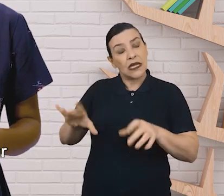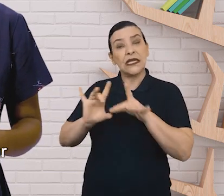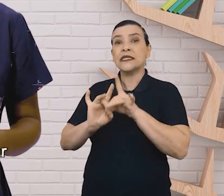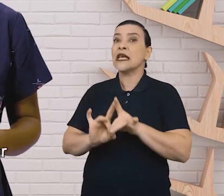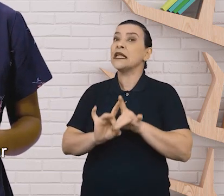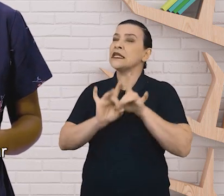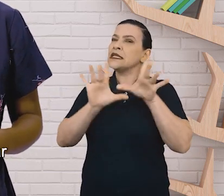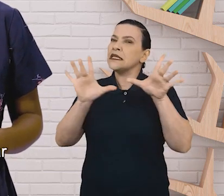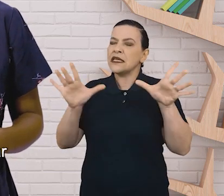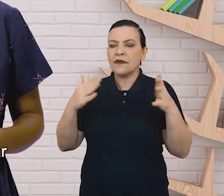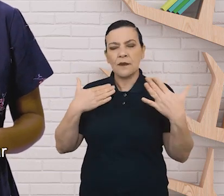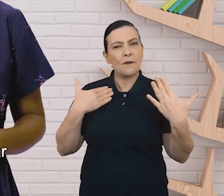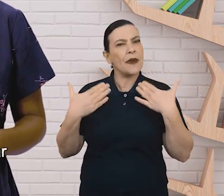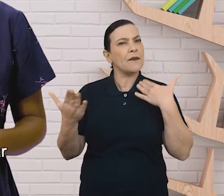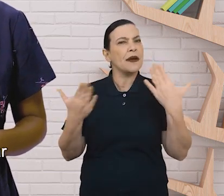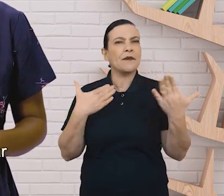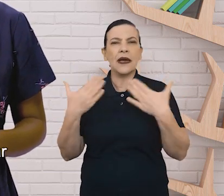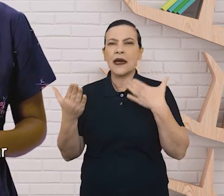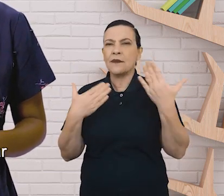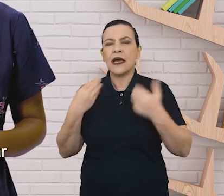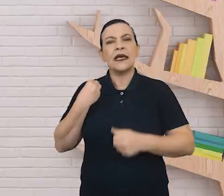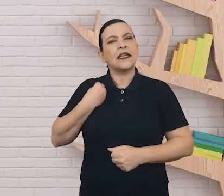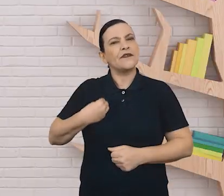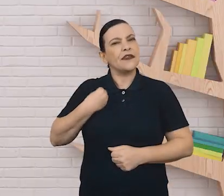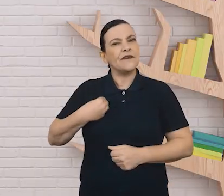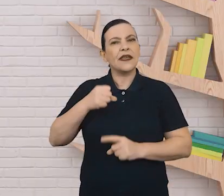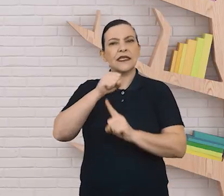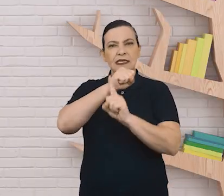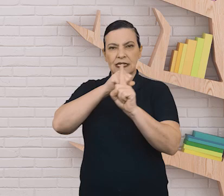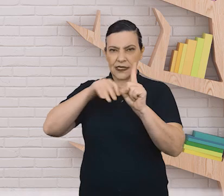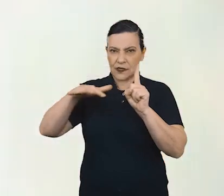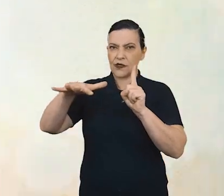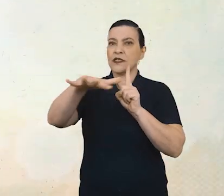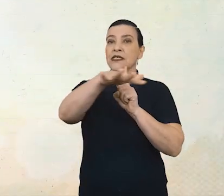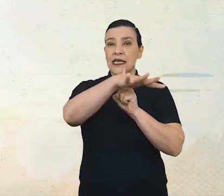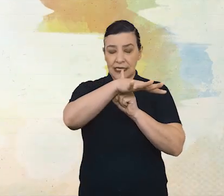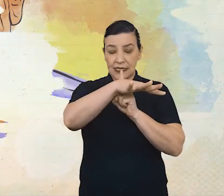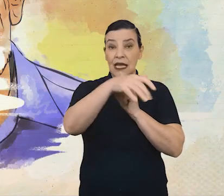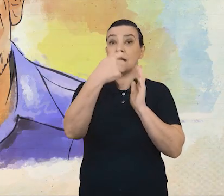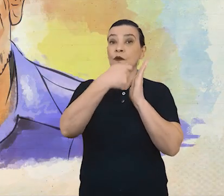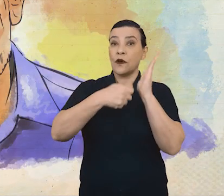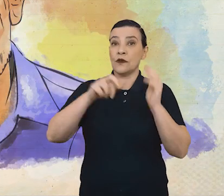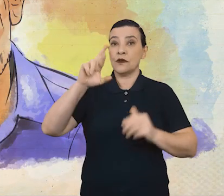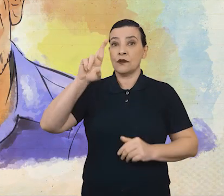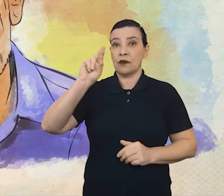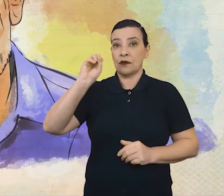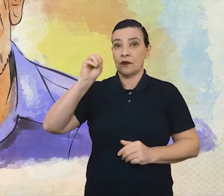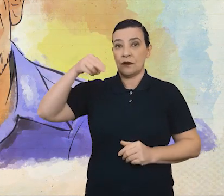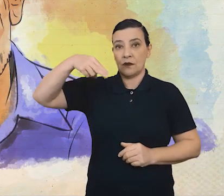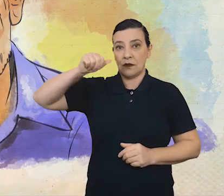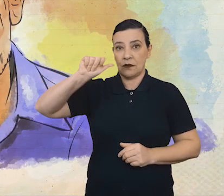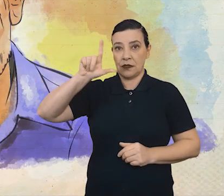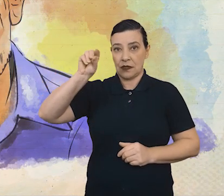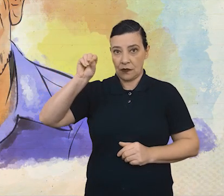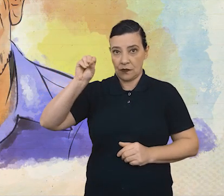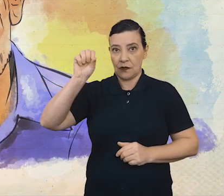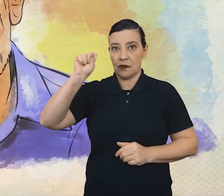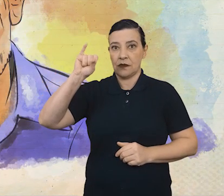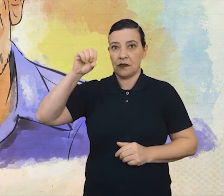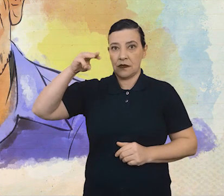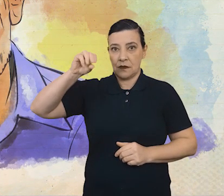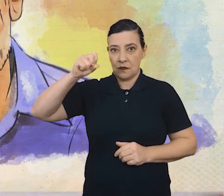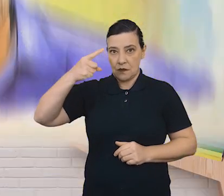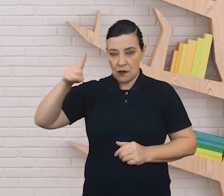também conversar a respeito de vivências sociais. O autor de Macaquinho é Ronaldo Simões Coelho, que nasceu em São